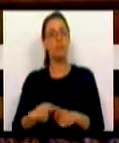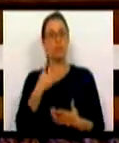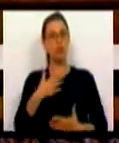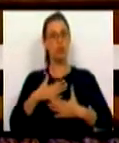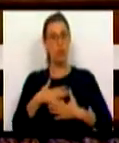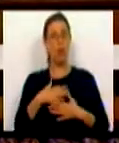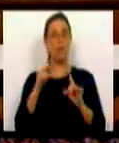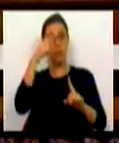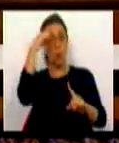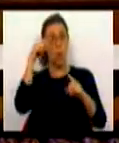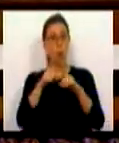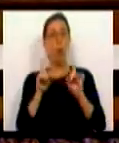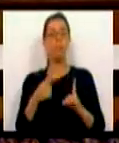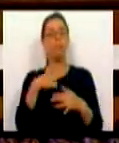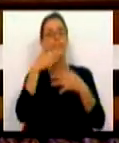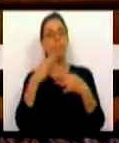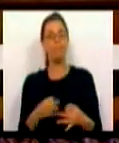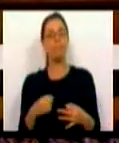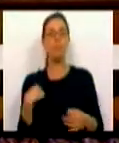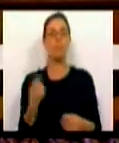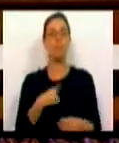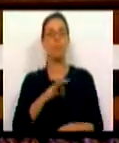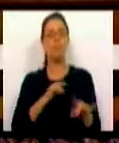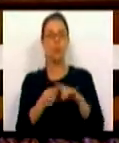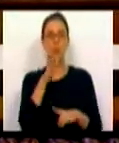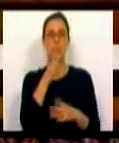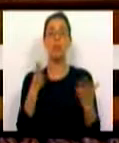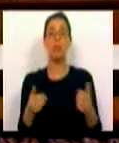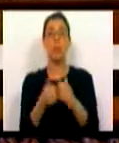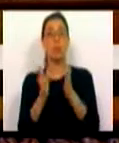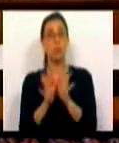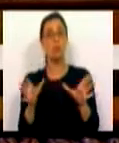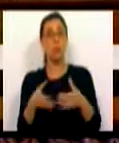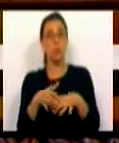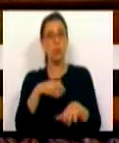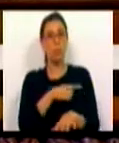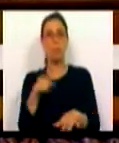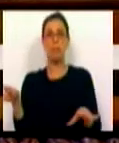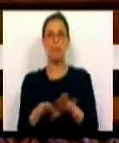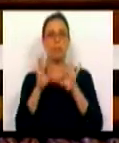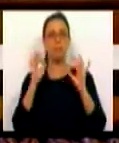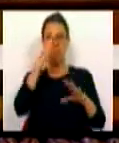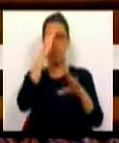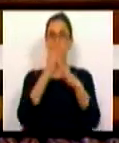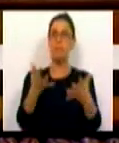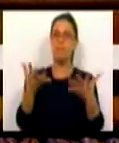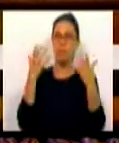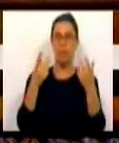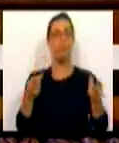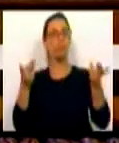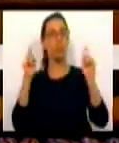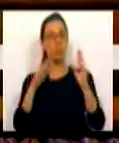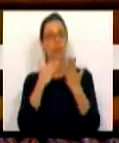é nesse objetivo que tenha certeza todos os senhores deputados, todas as bancadas estão igualmente empenhadas e